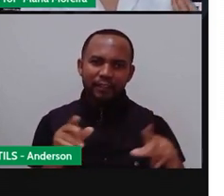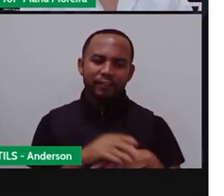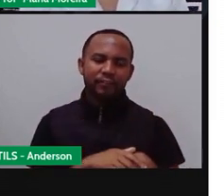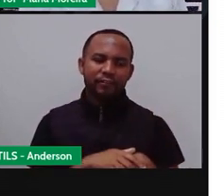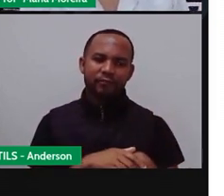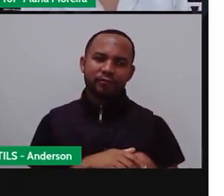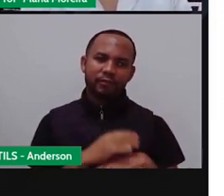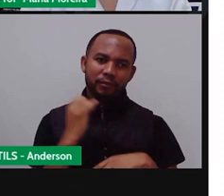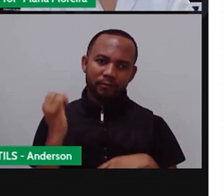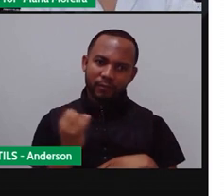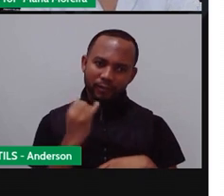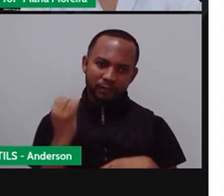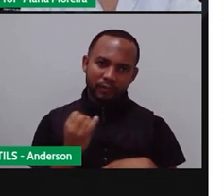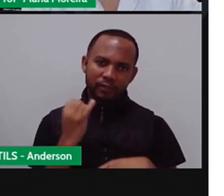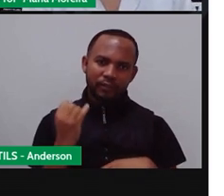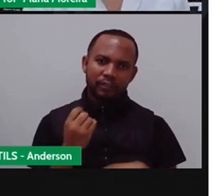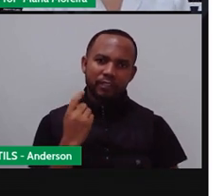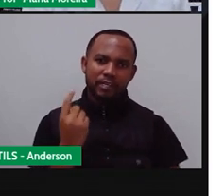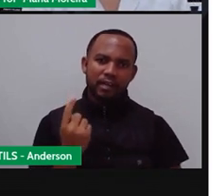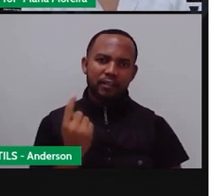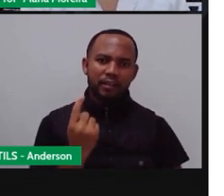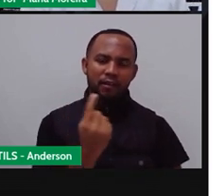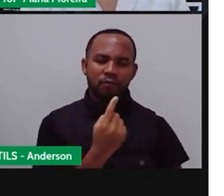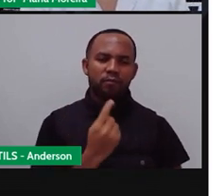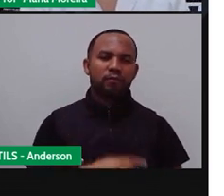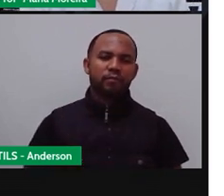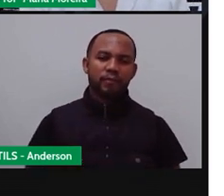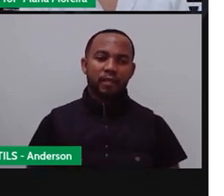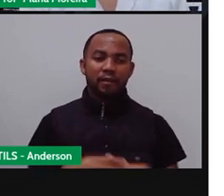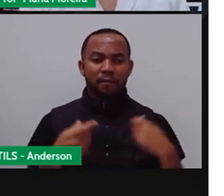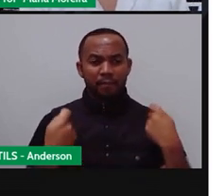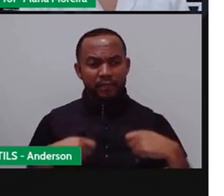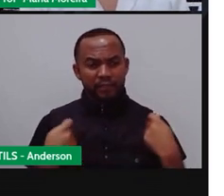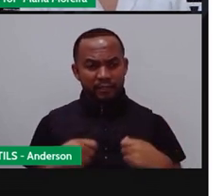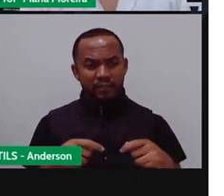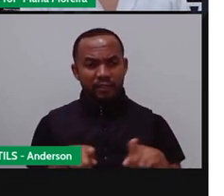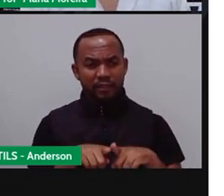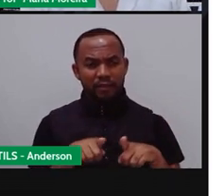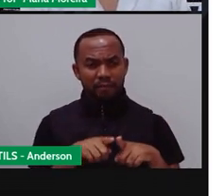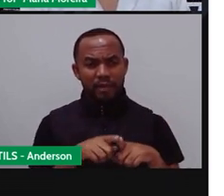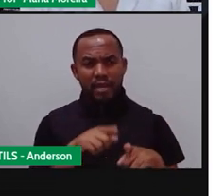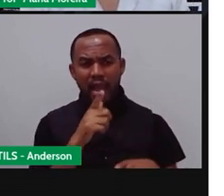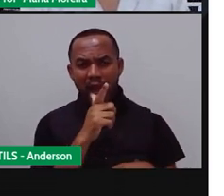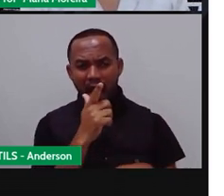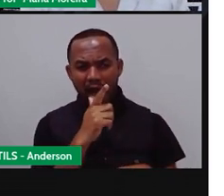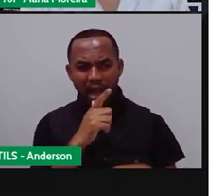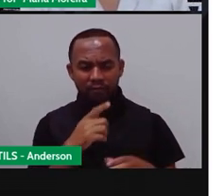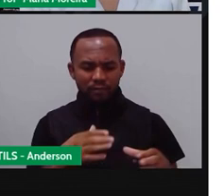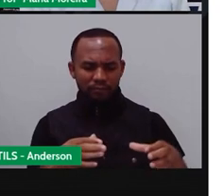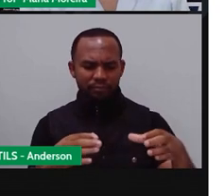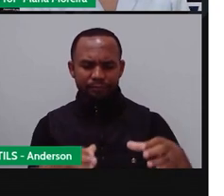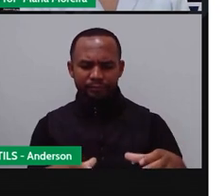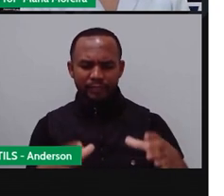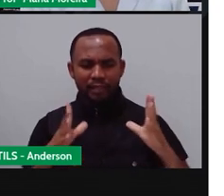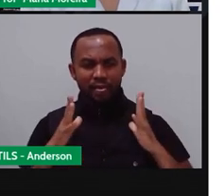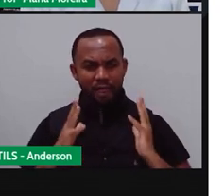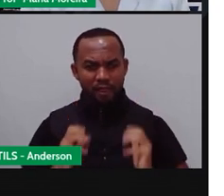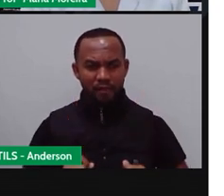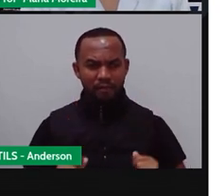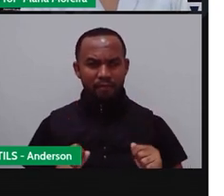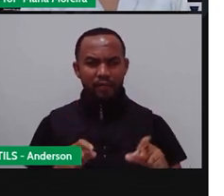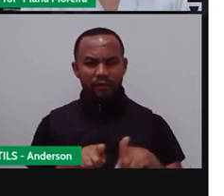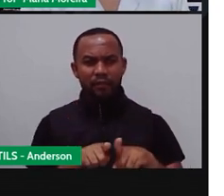alimentação específica para cada um desse animal aí que a gente tem, eles devem beber água fresca, tá? E se possível,